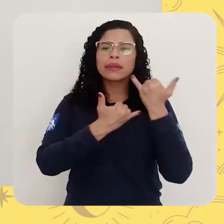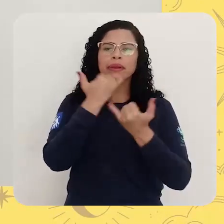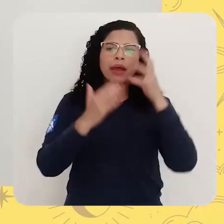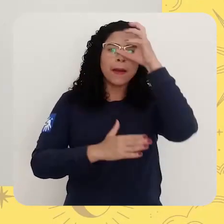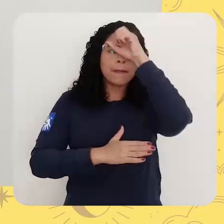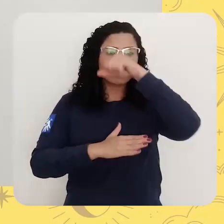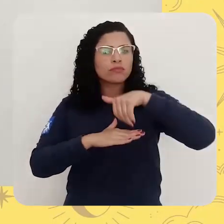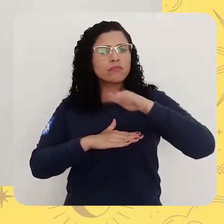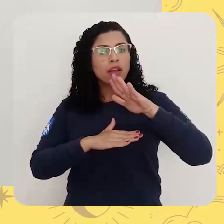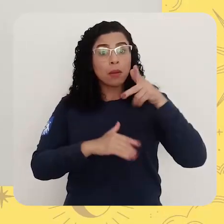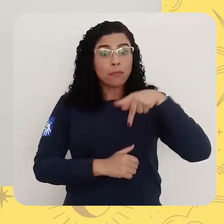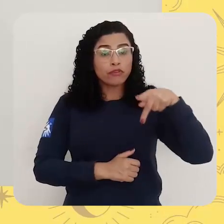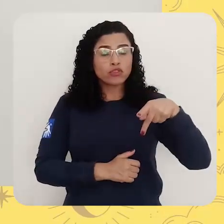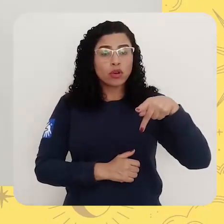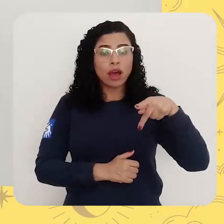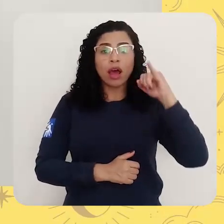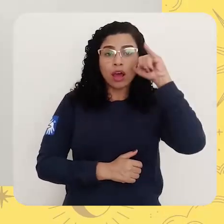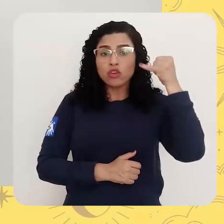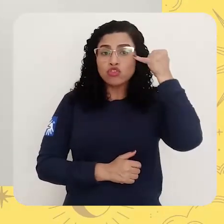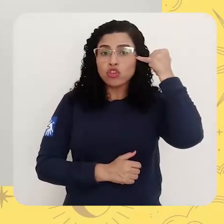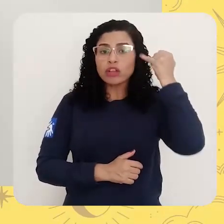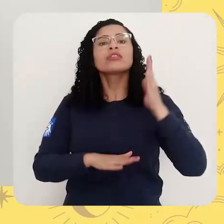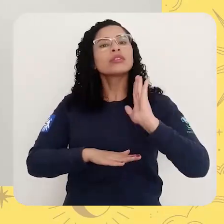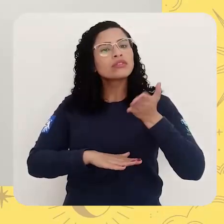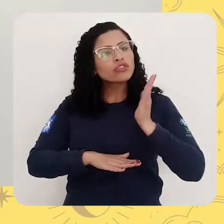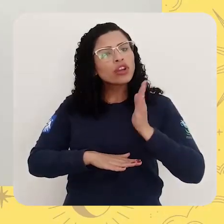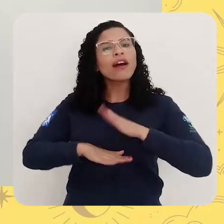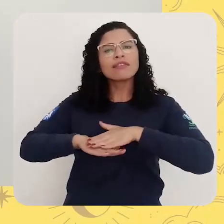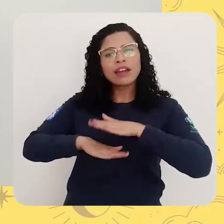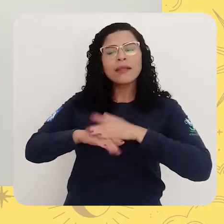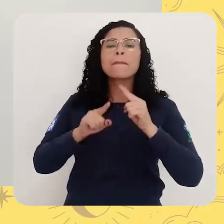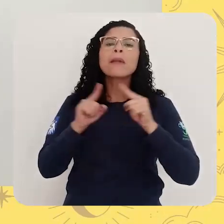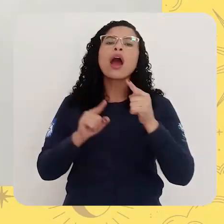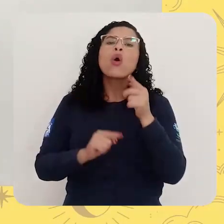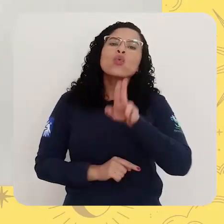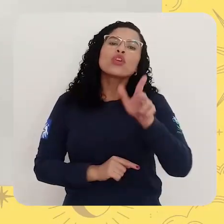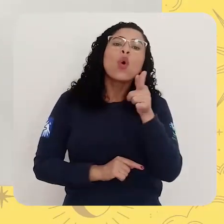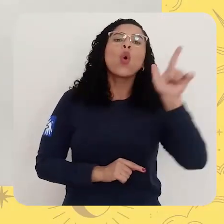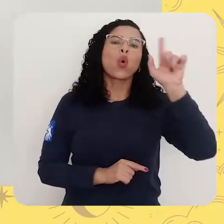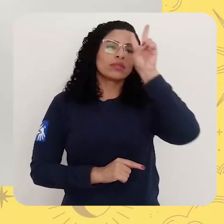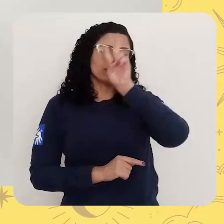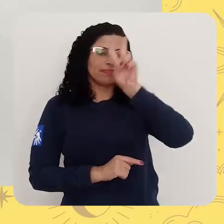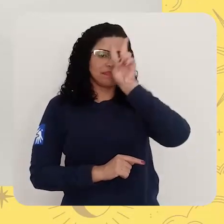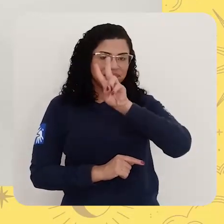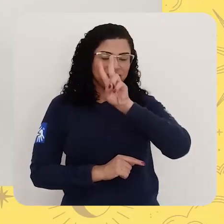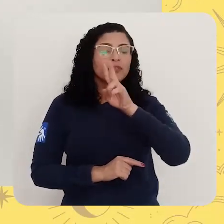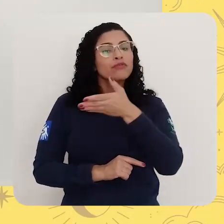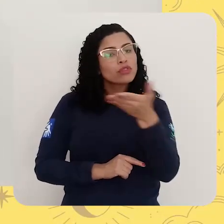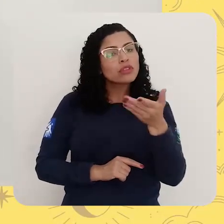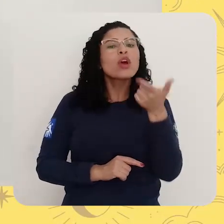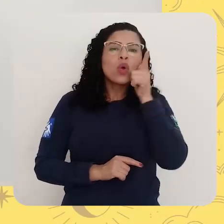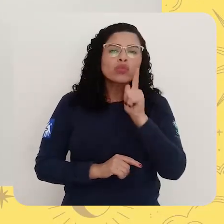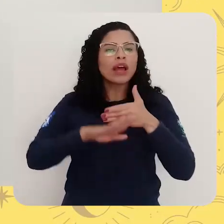o se aprende. Com a professora Joyce. Onde ela também realizou essa prática. Só que com uma outra parlenda. Então, eu vou deixar aí para